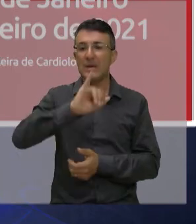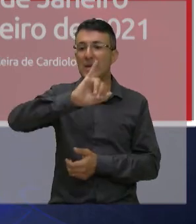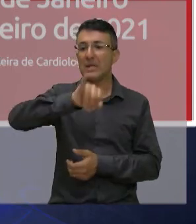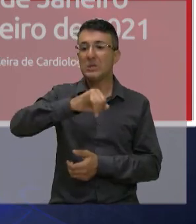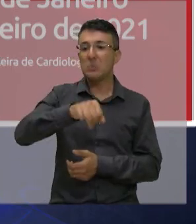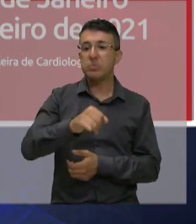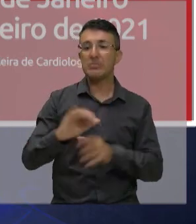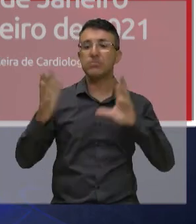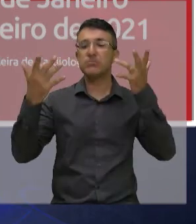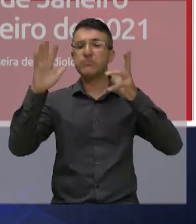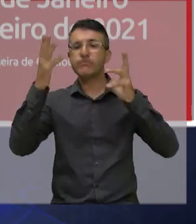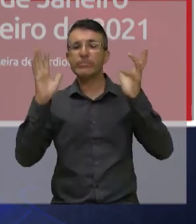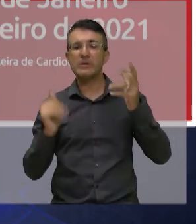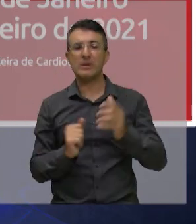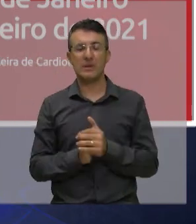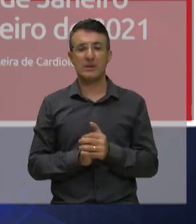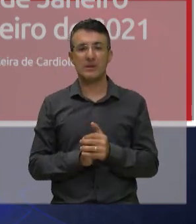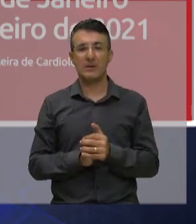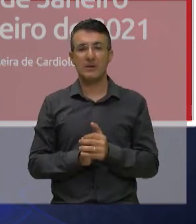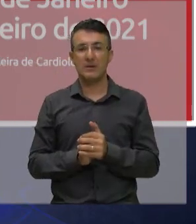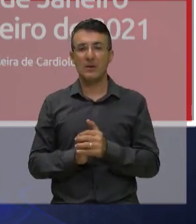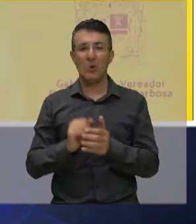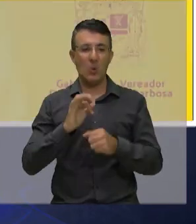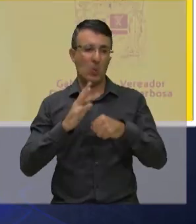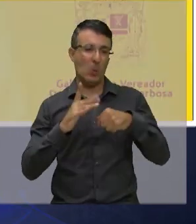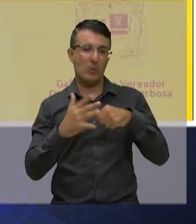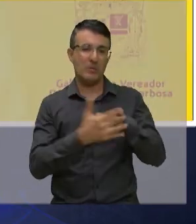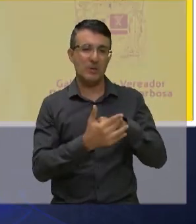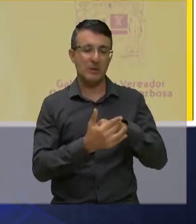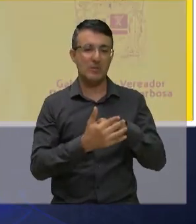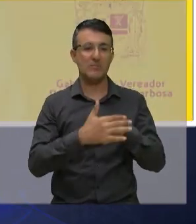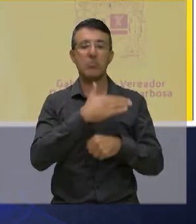por covid de 59 mil e 500 mortes próximo